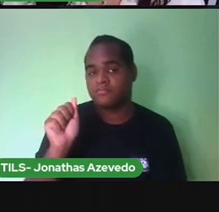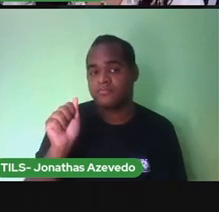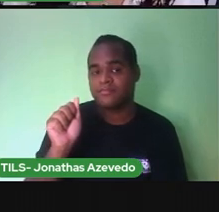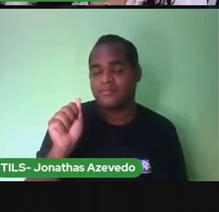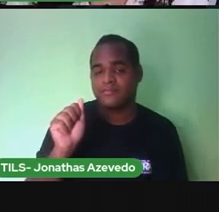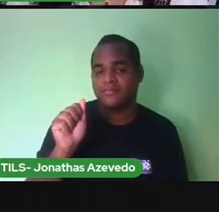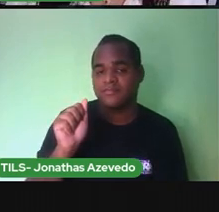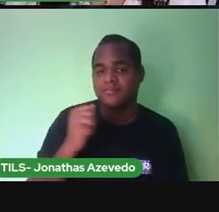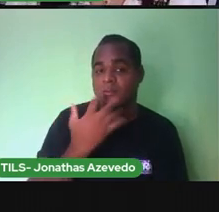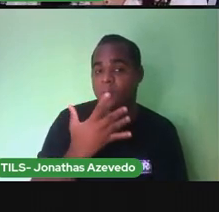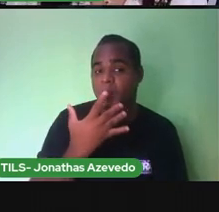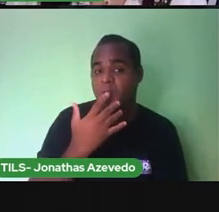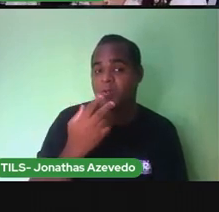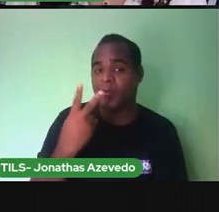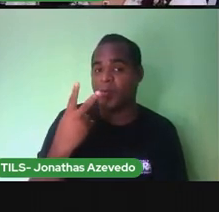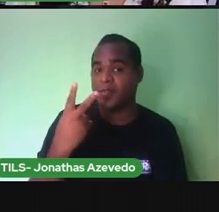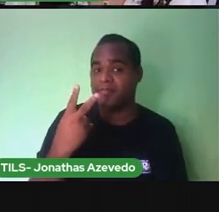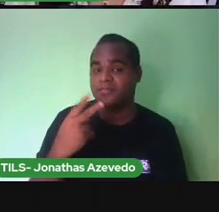Fria